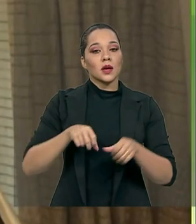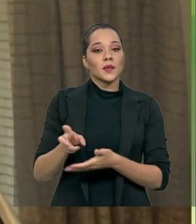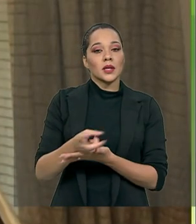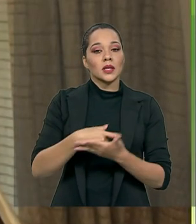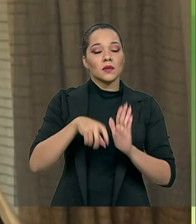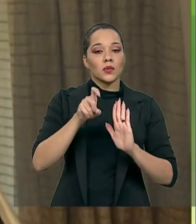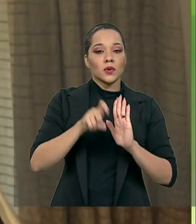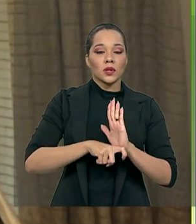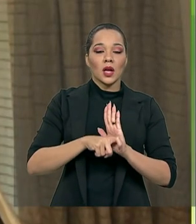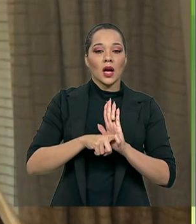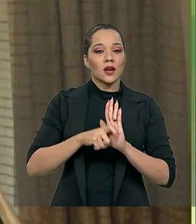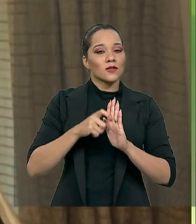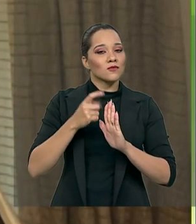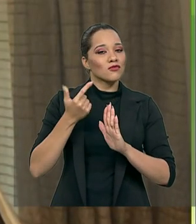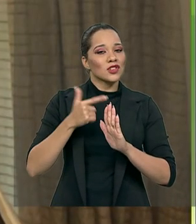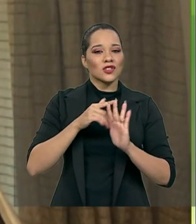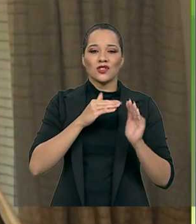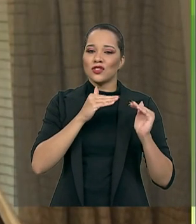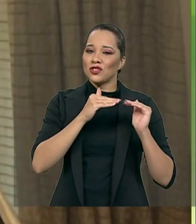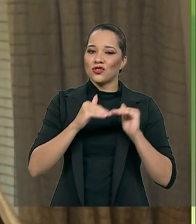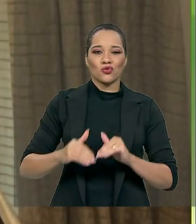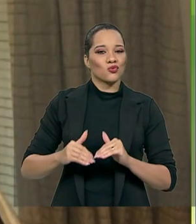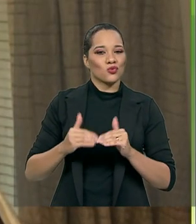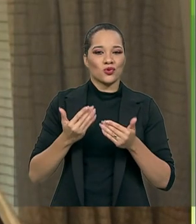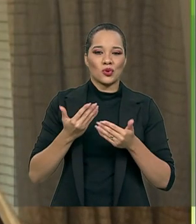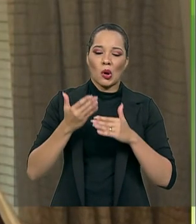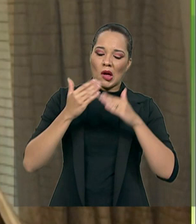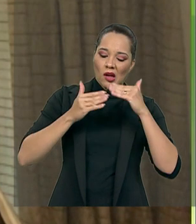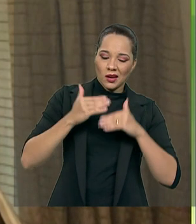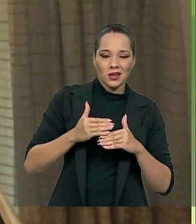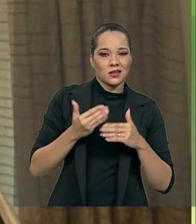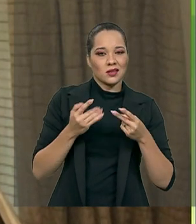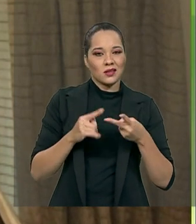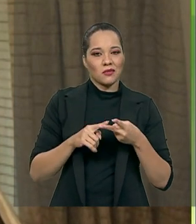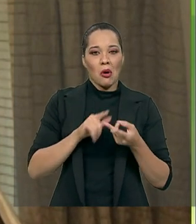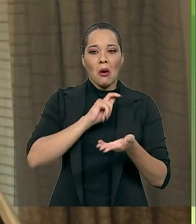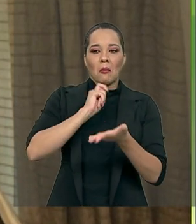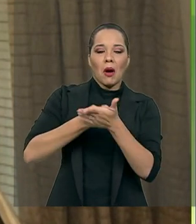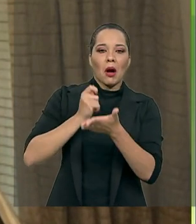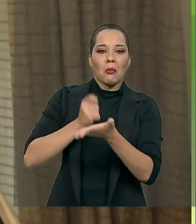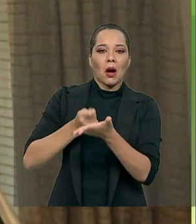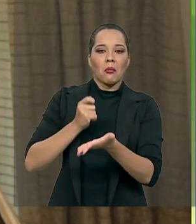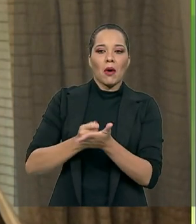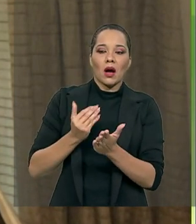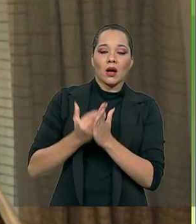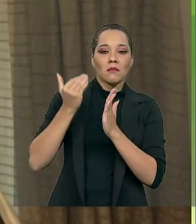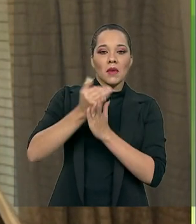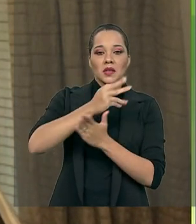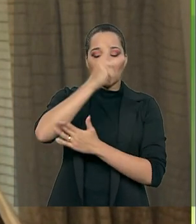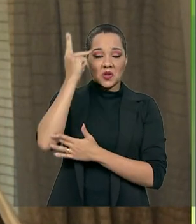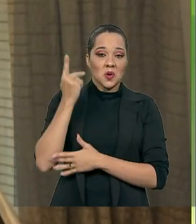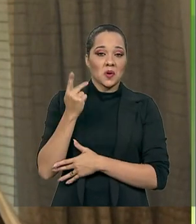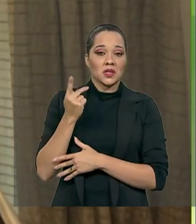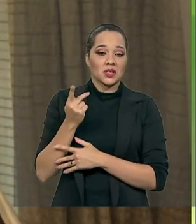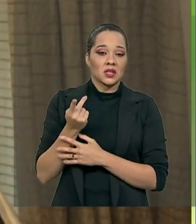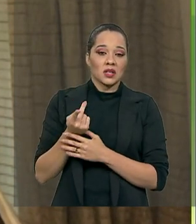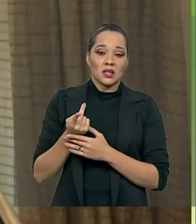altamente injusto, muito regressivo, paga mais tributo quem pode